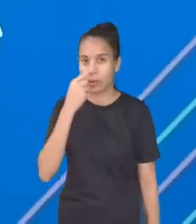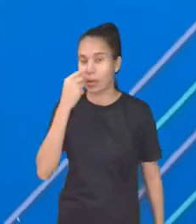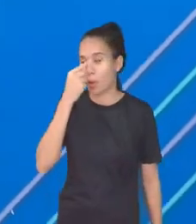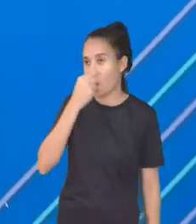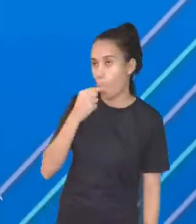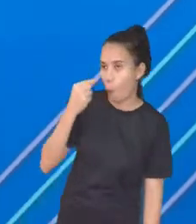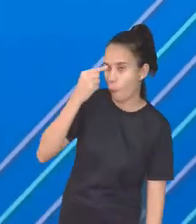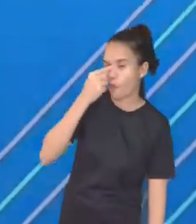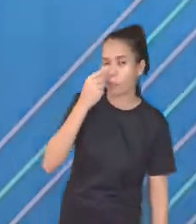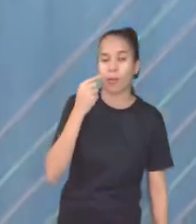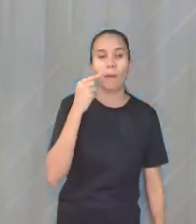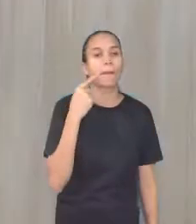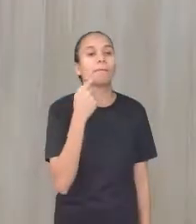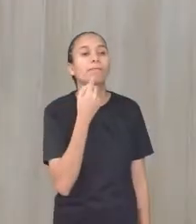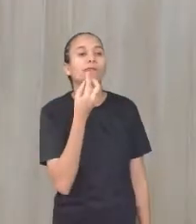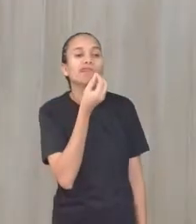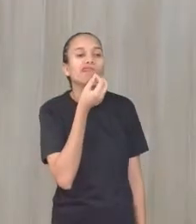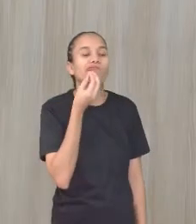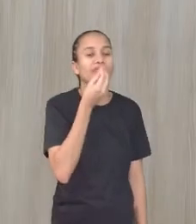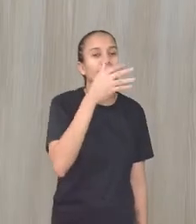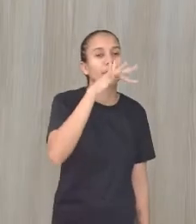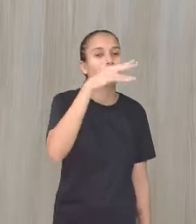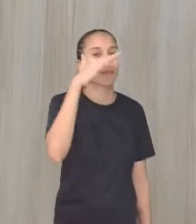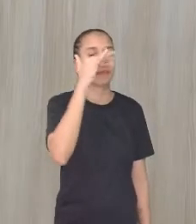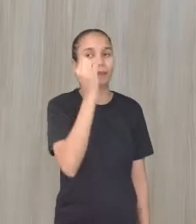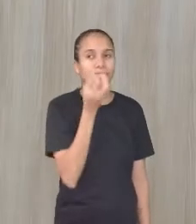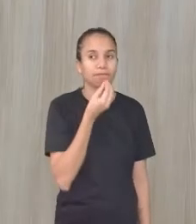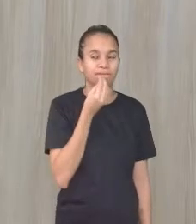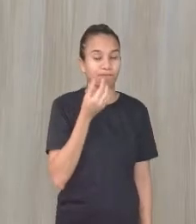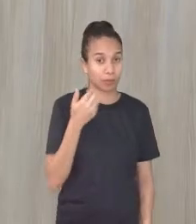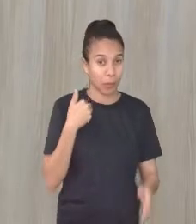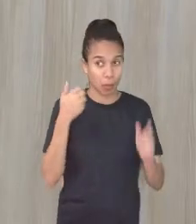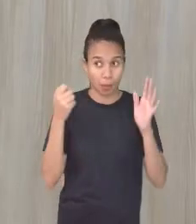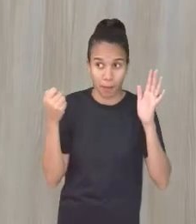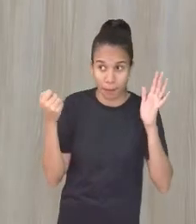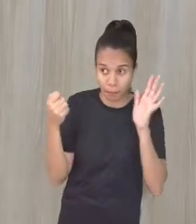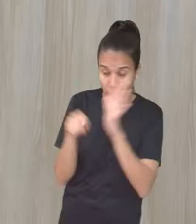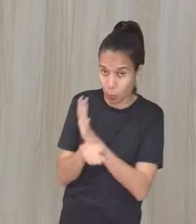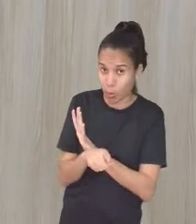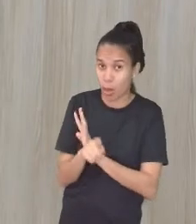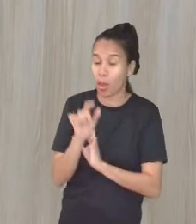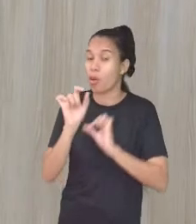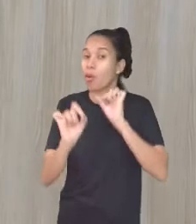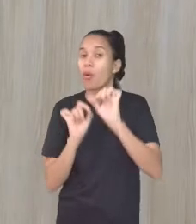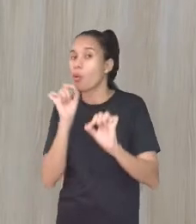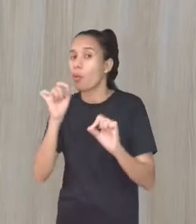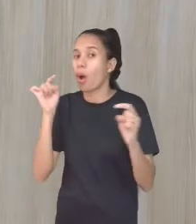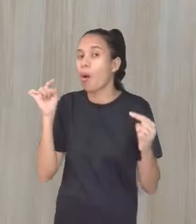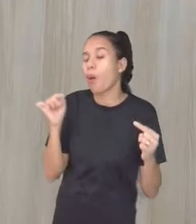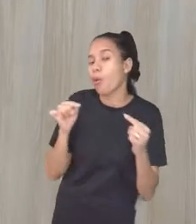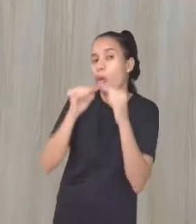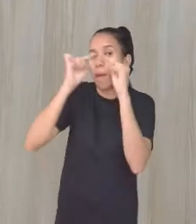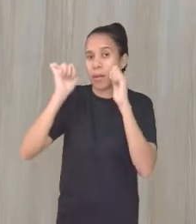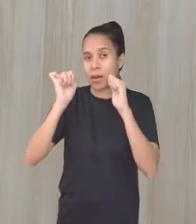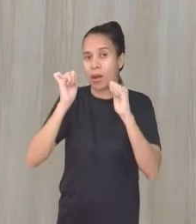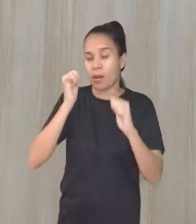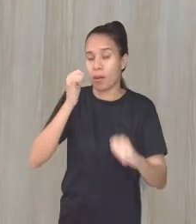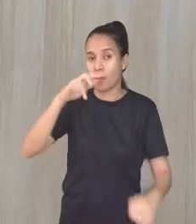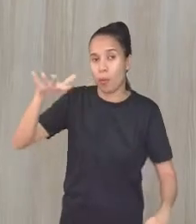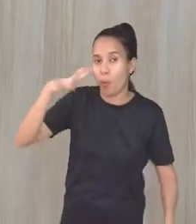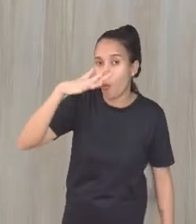e paladar? Então, vejam aqui. Eu fiz uma pergunta. Qual a relação entre olfato e paladar?